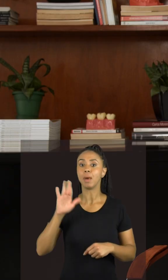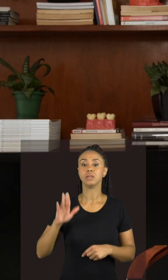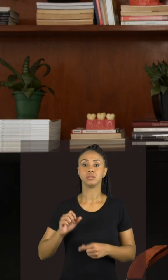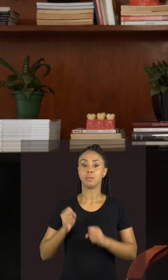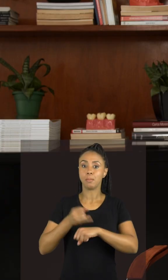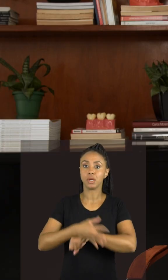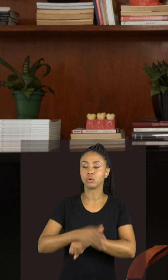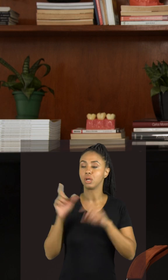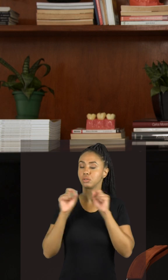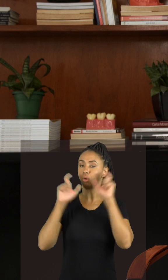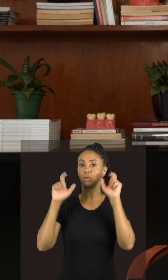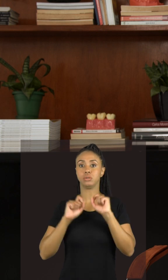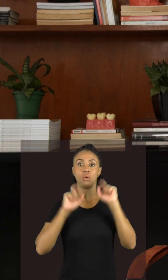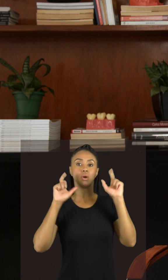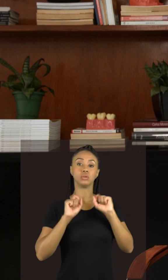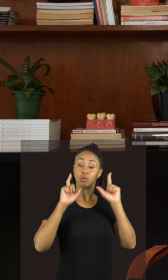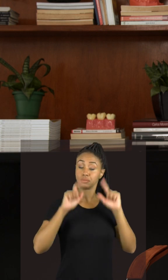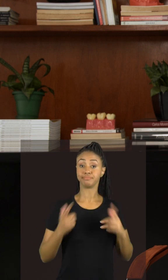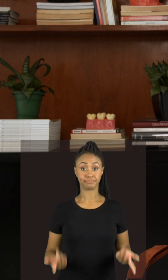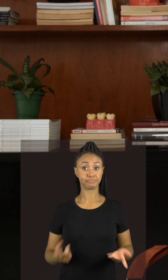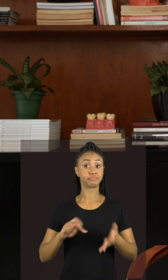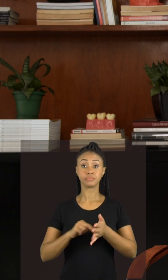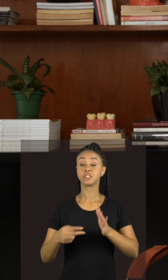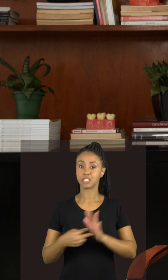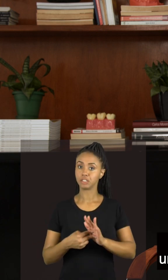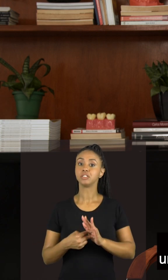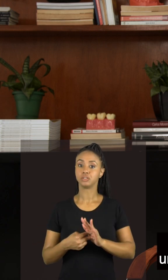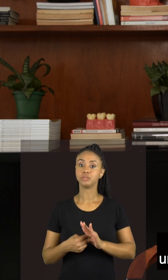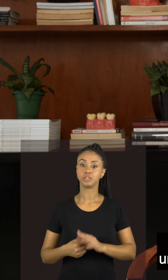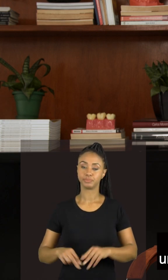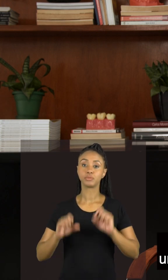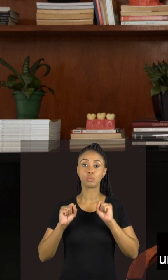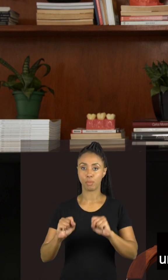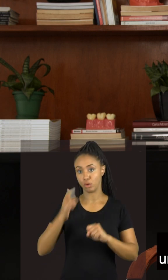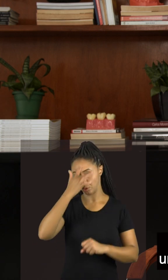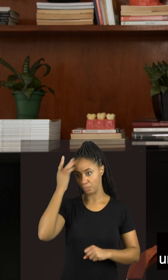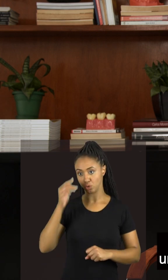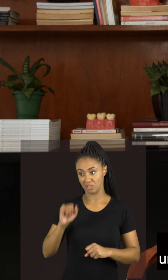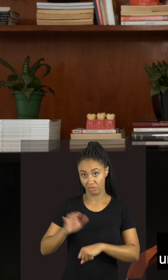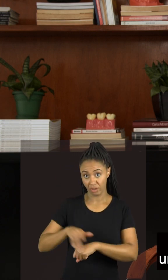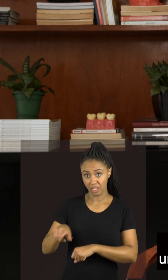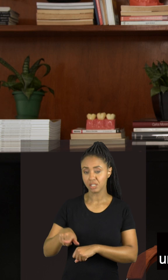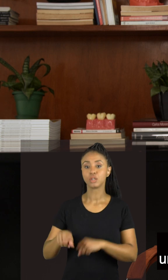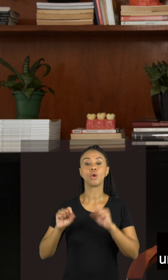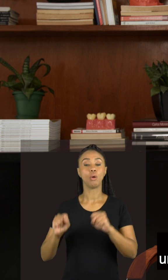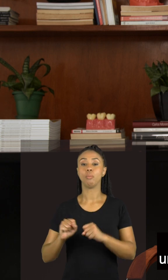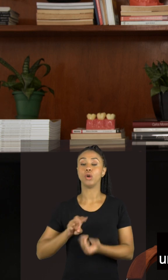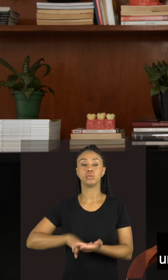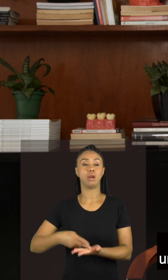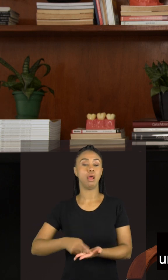Isso, portanto, vai aumentar bastante a probabilidade da pessoa ter um sono